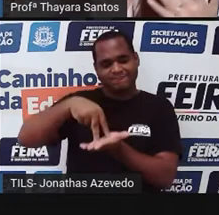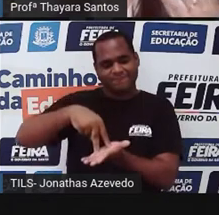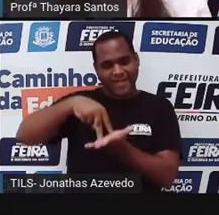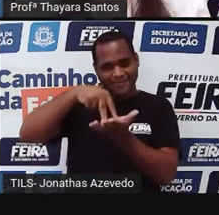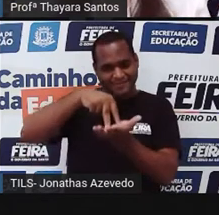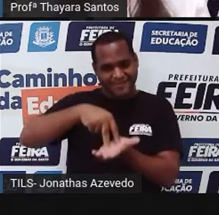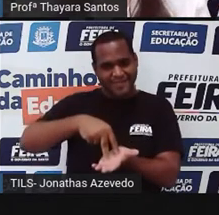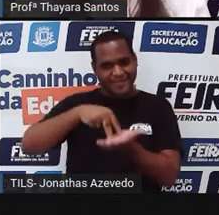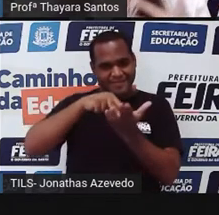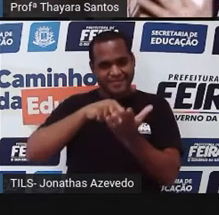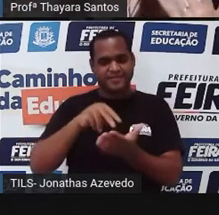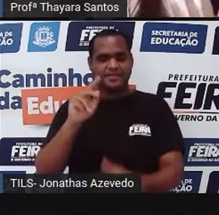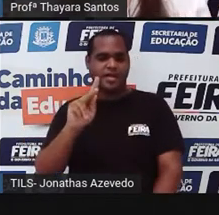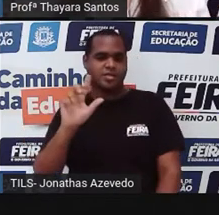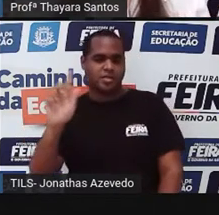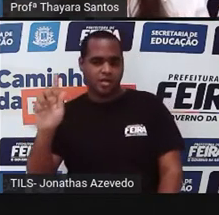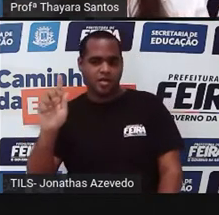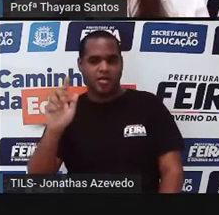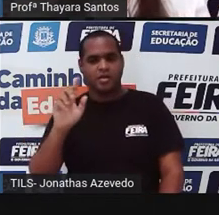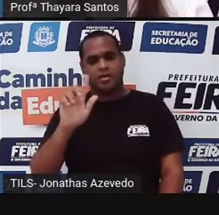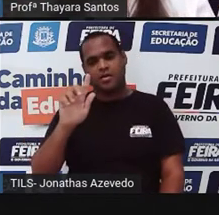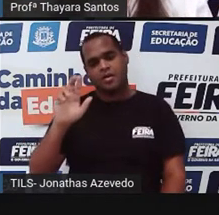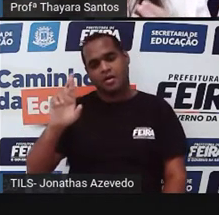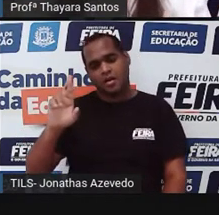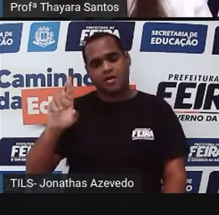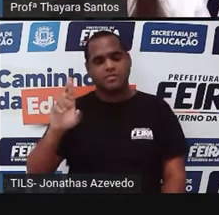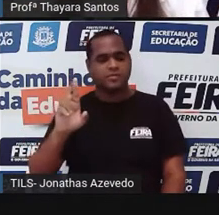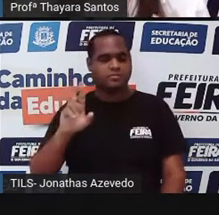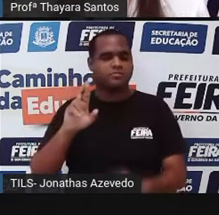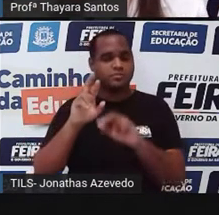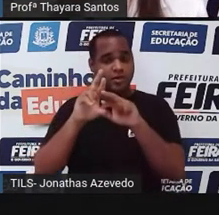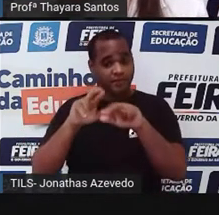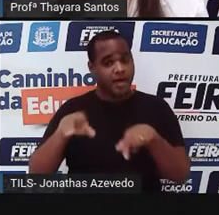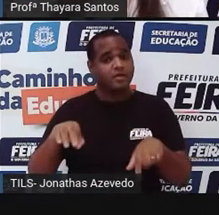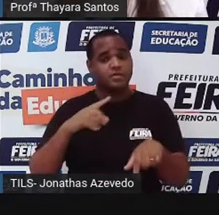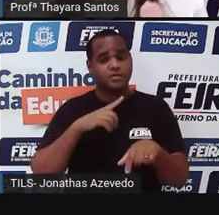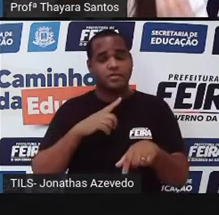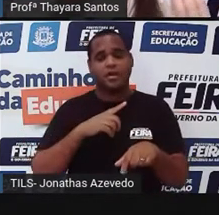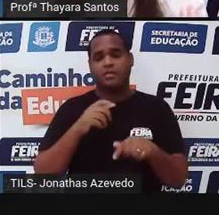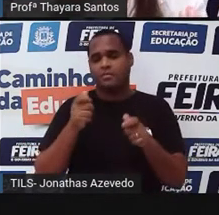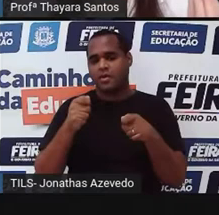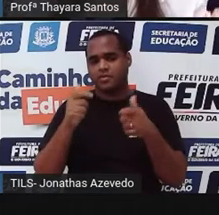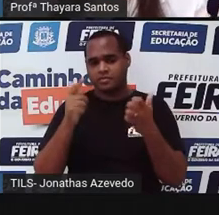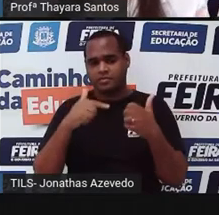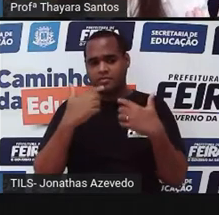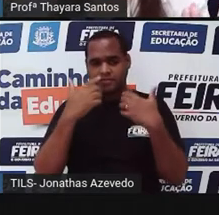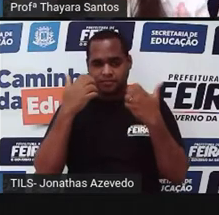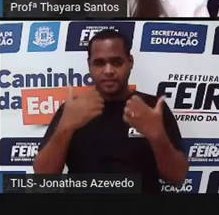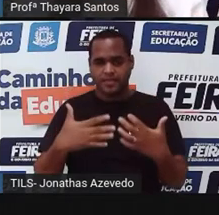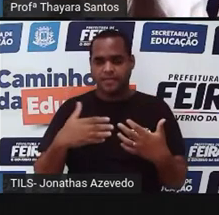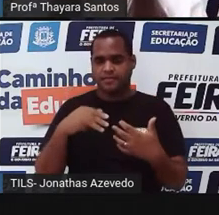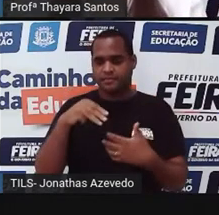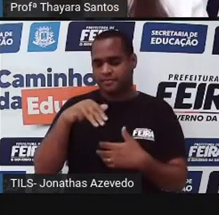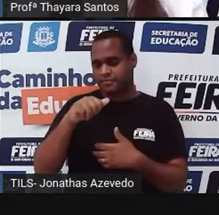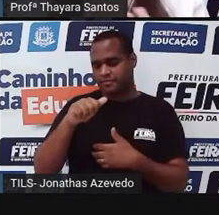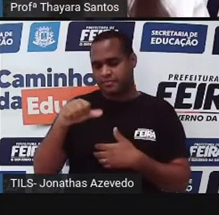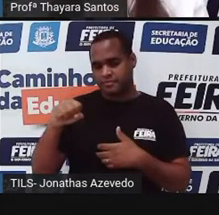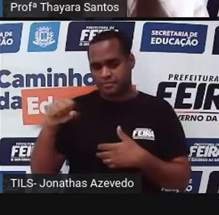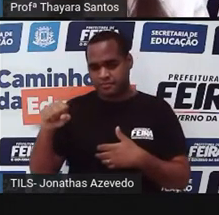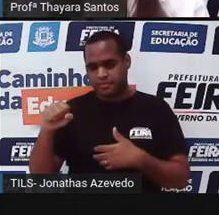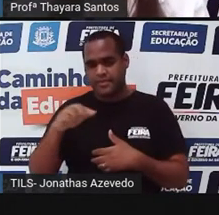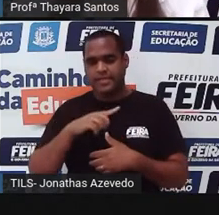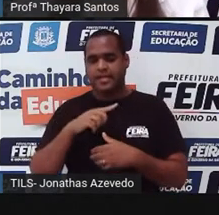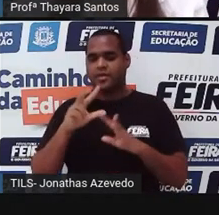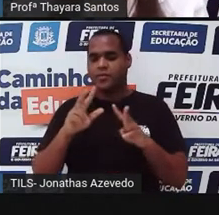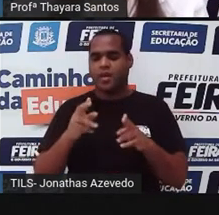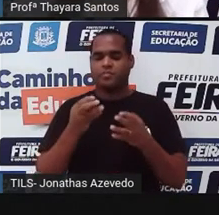gente mede em quilogramas, em gramas. Então, de uma forma prática, a gente diz que massa é igual a peso. Só